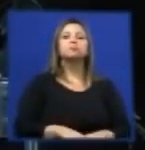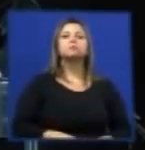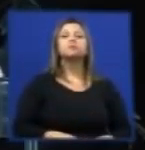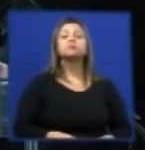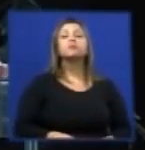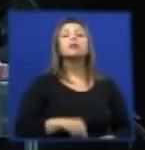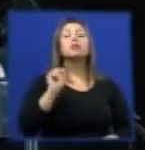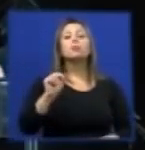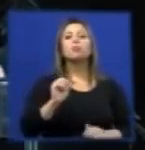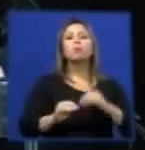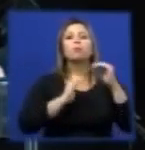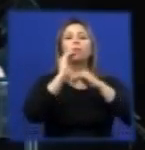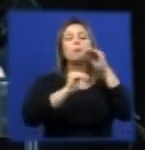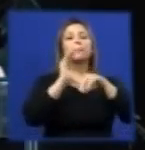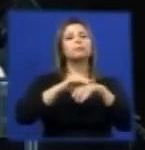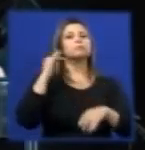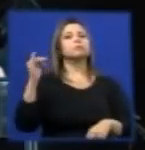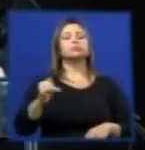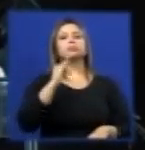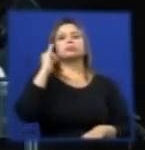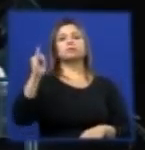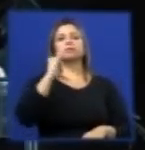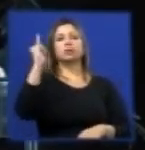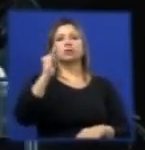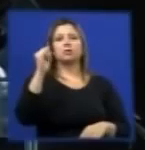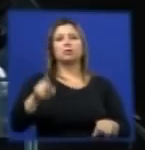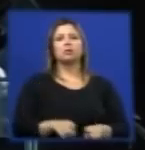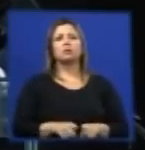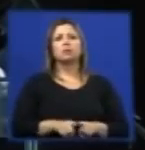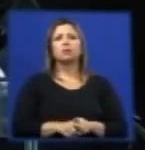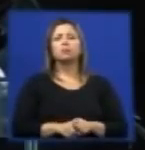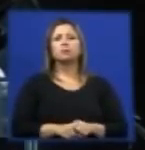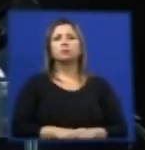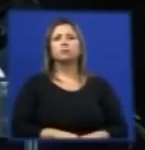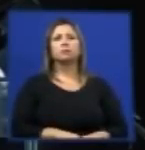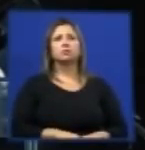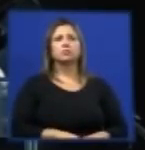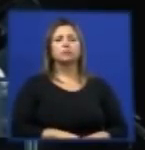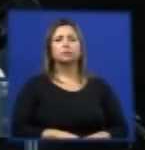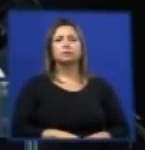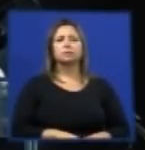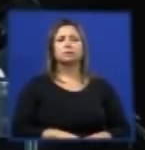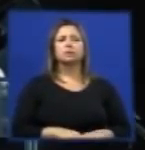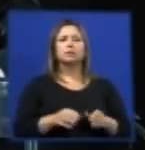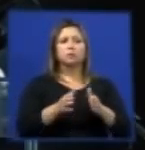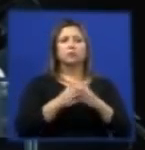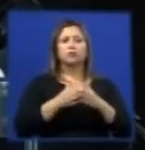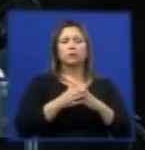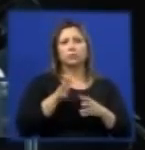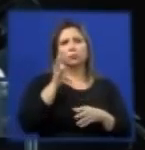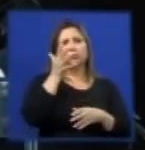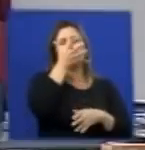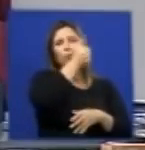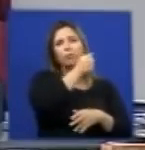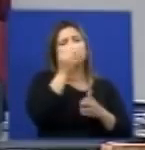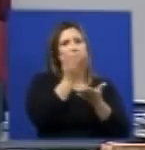Esse processo é tão importante que a unidade de processamento, por gentileza, a senhora me permite, estou quase